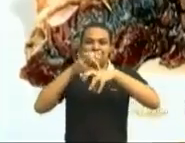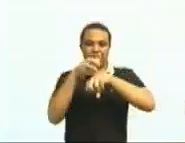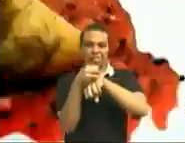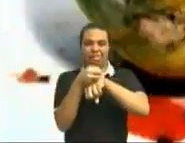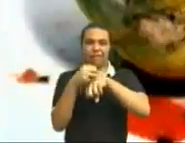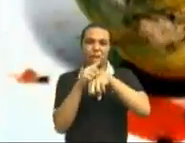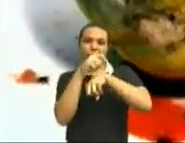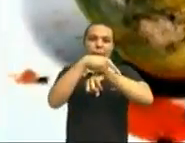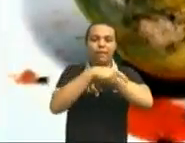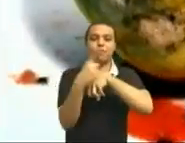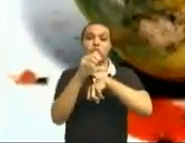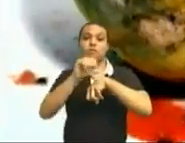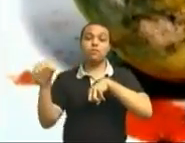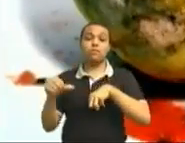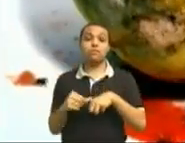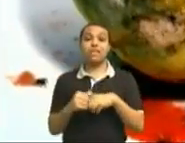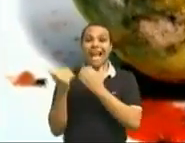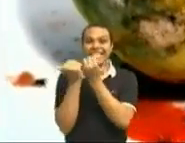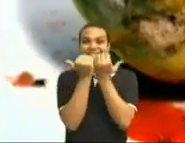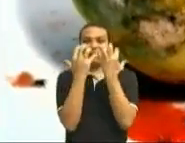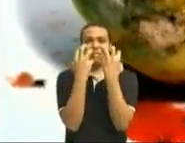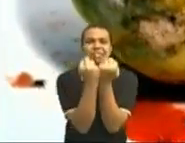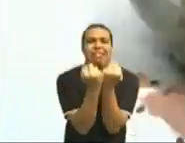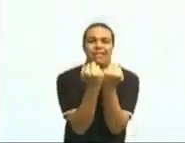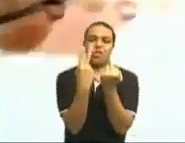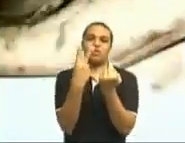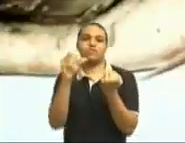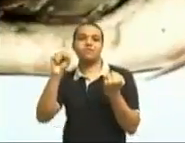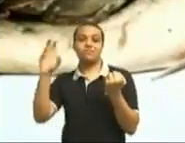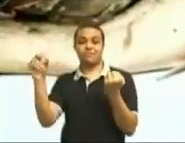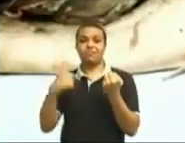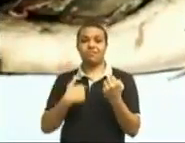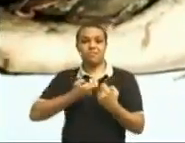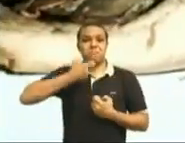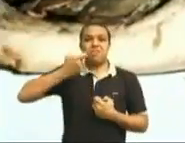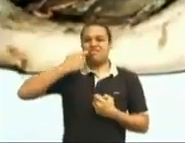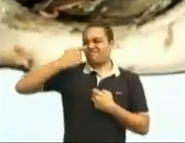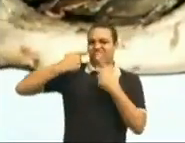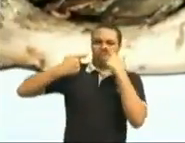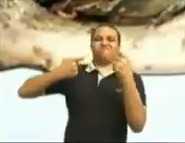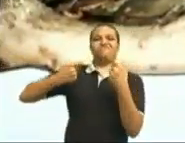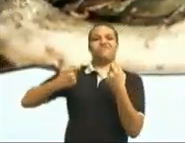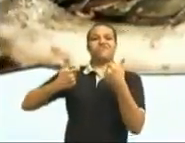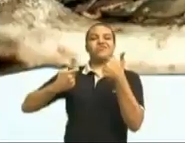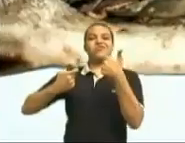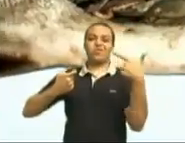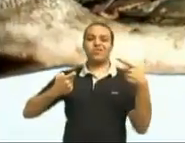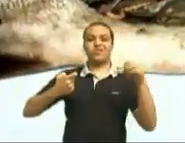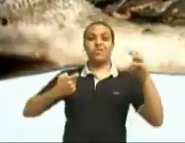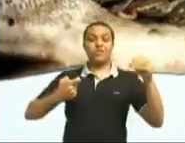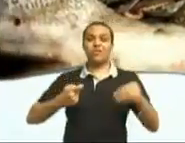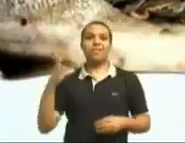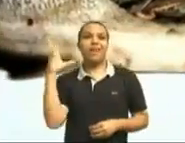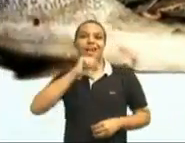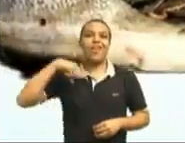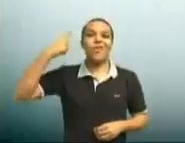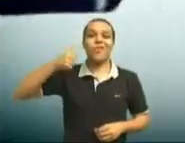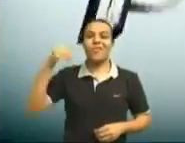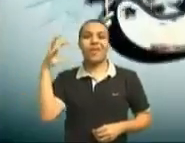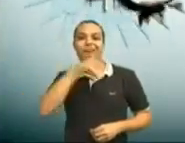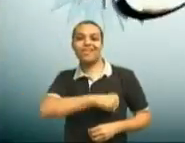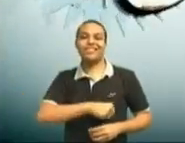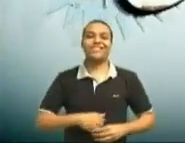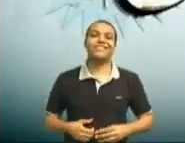R 8,99 o quilo. Melancia podre, R 2,85. Peixe com cheiro de depunto, só R 12,90 o quilo. Olha que loucura!